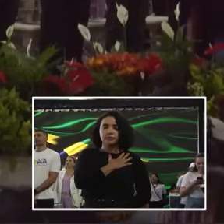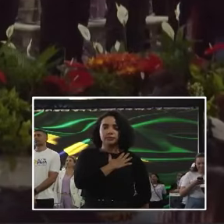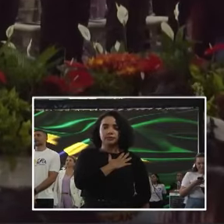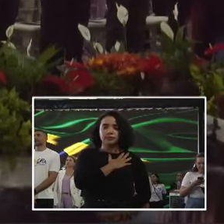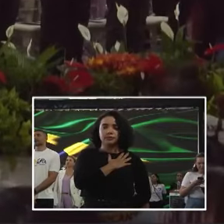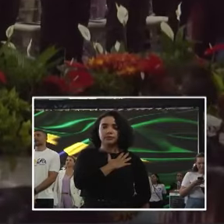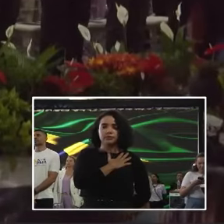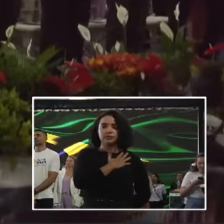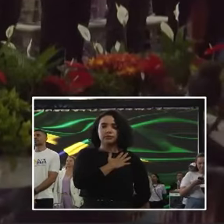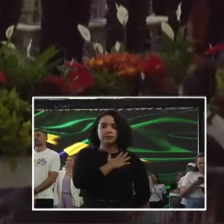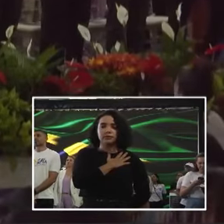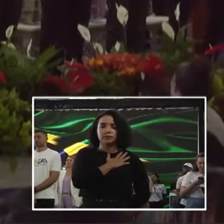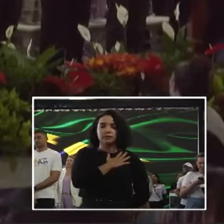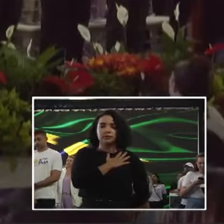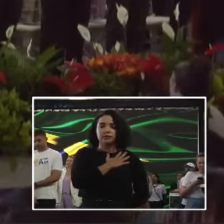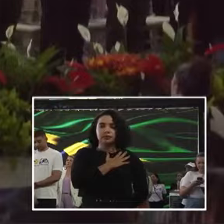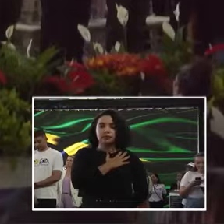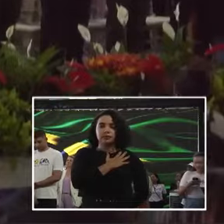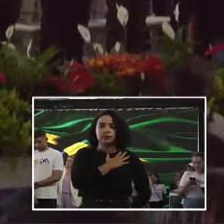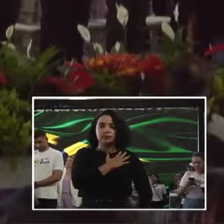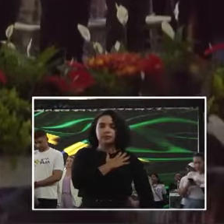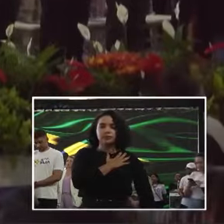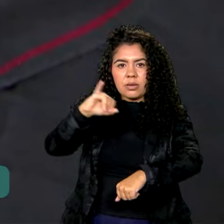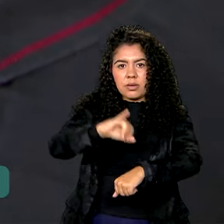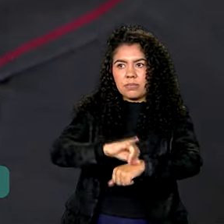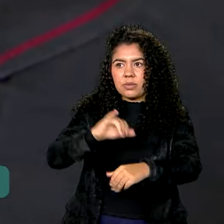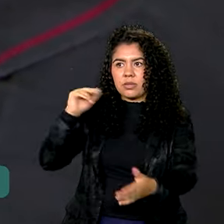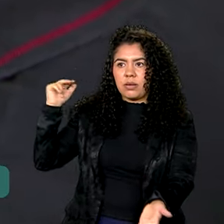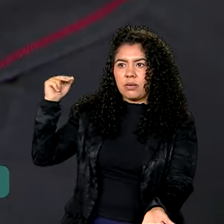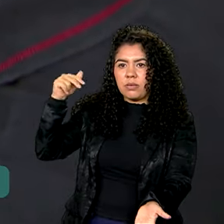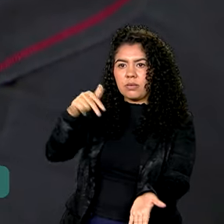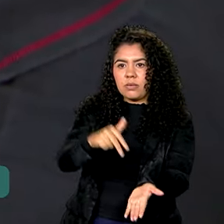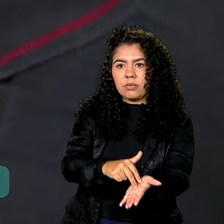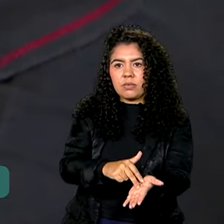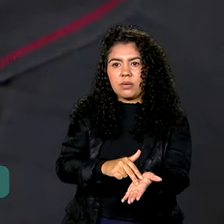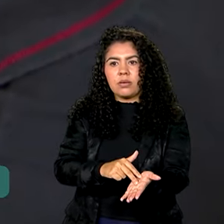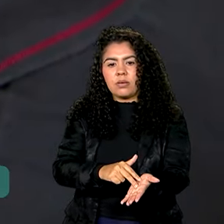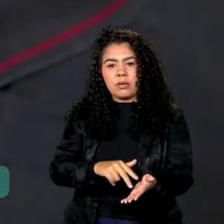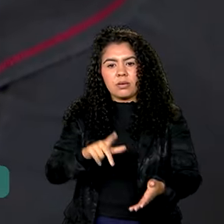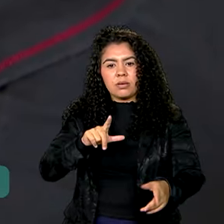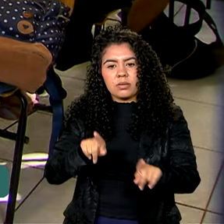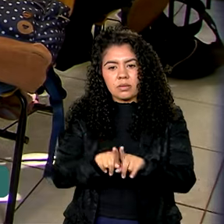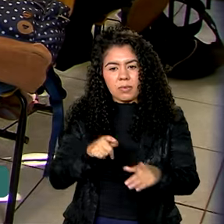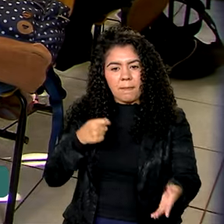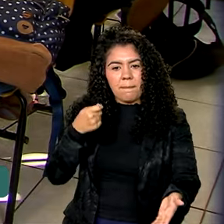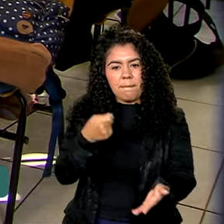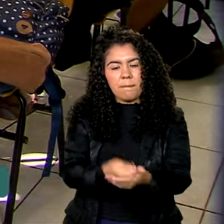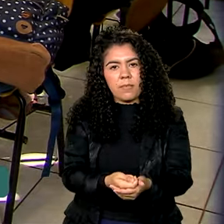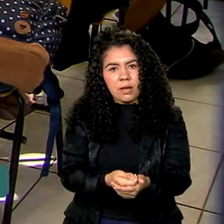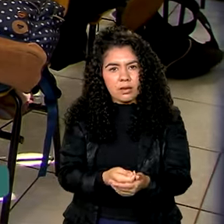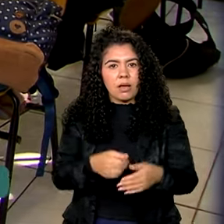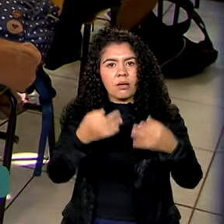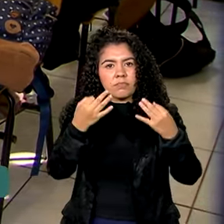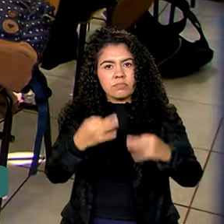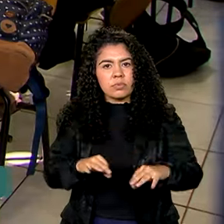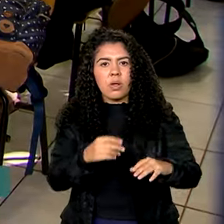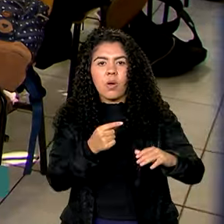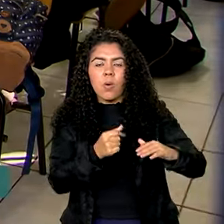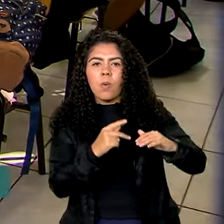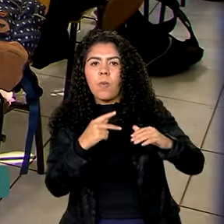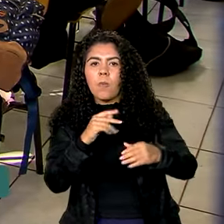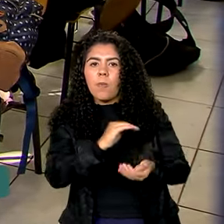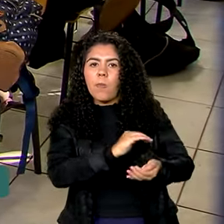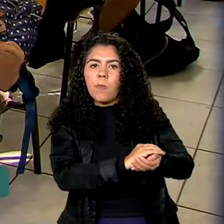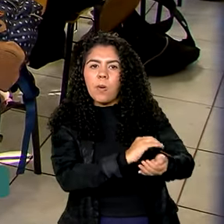a capital do estado, para oficializar a parceria e garantir o pagamento mensal e uma poupança aos